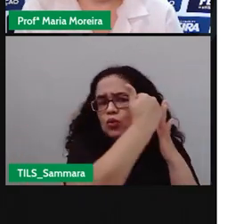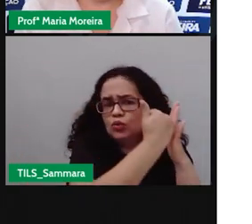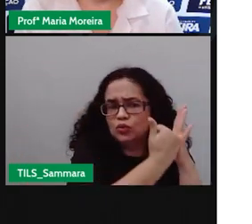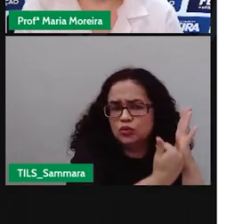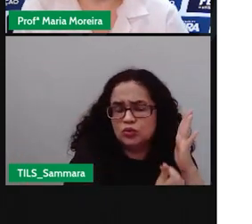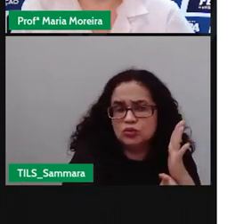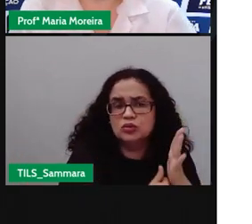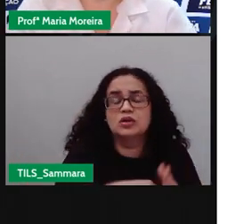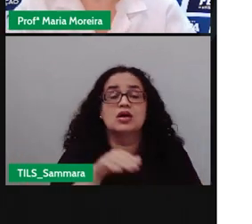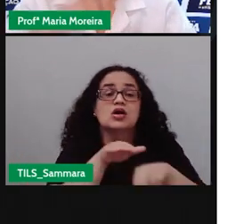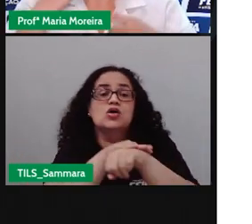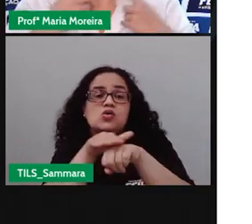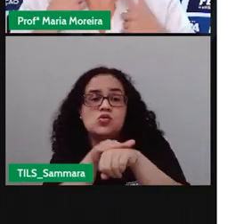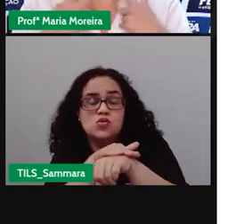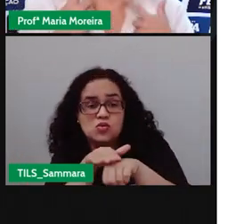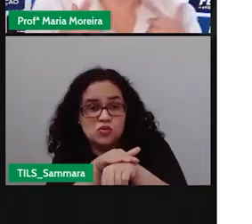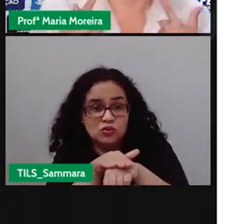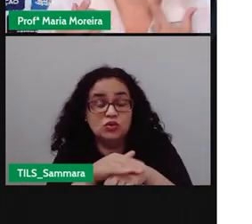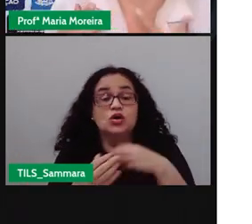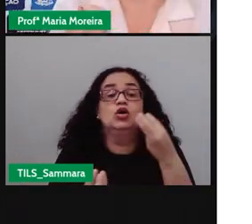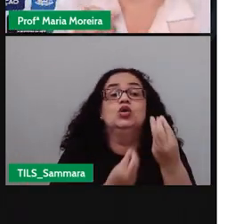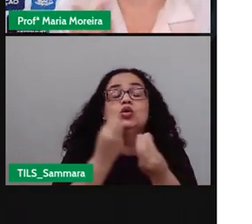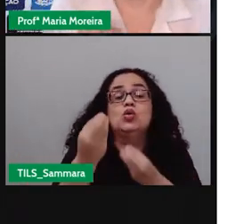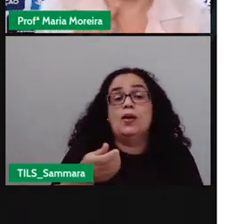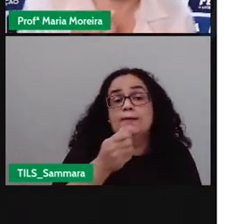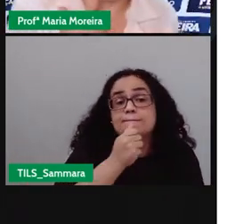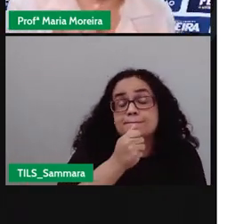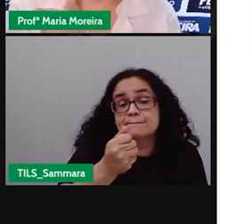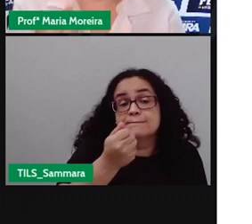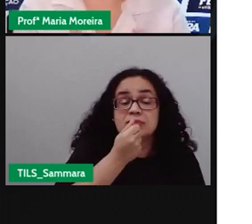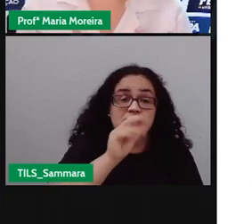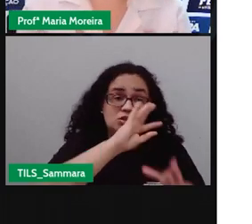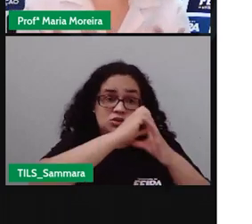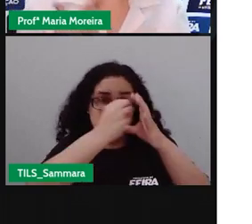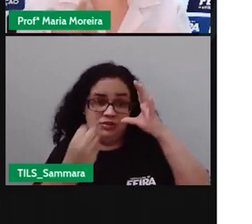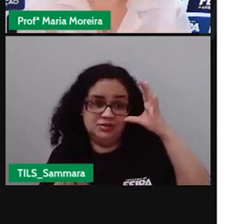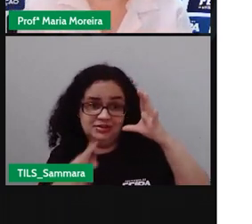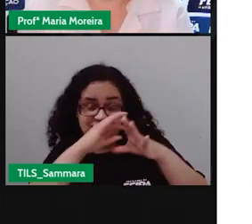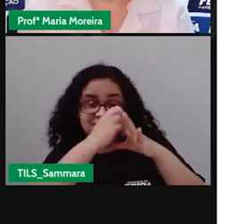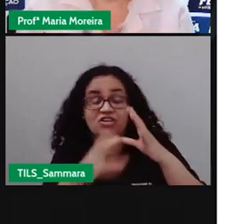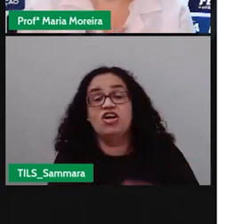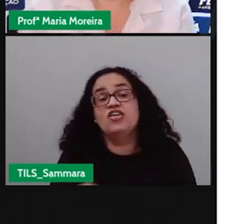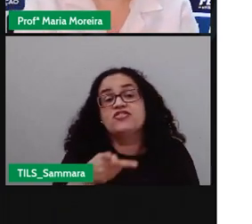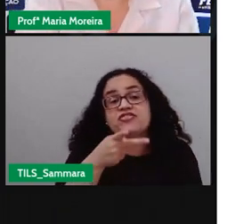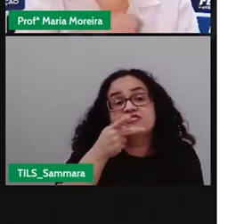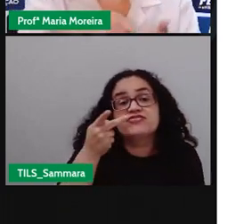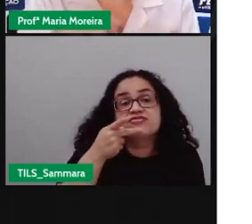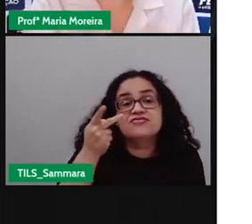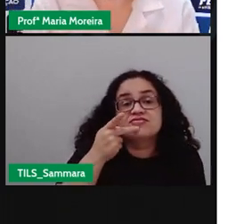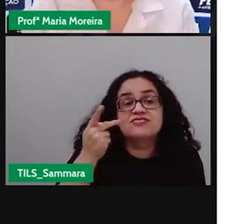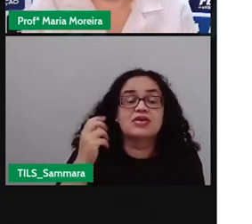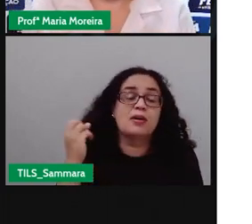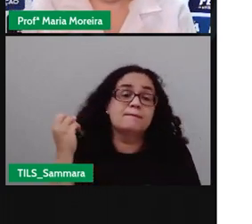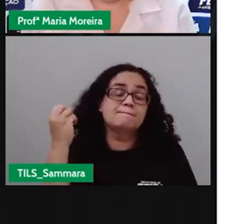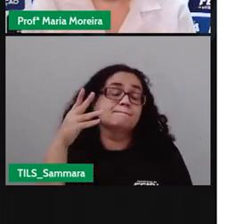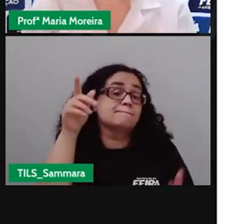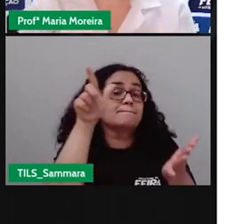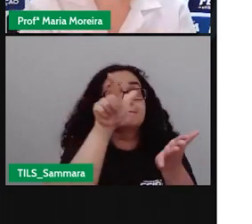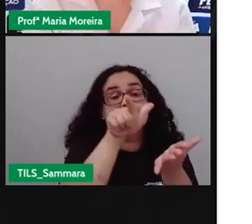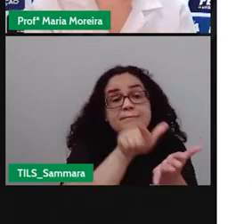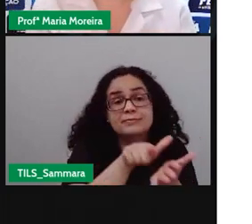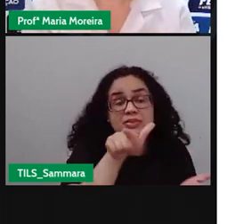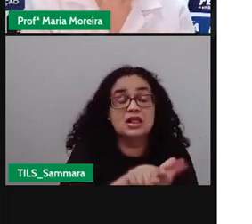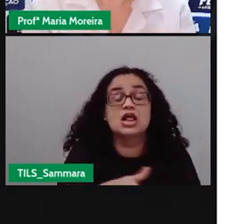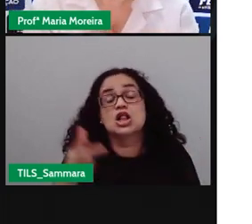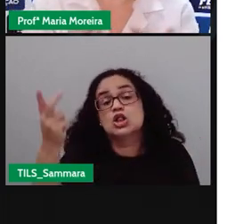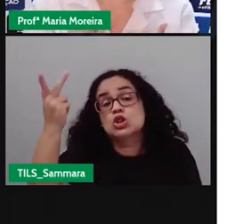discurso que como a entrevista tem essa característica da fala quando você passa para o papel é